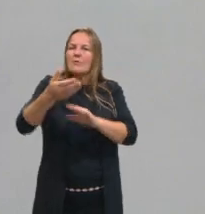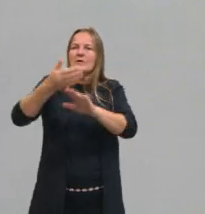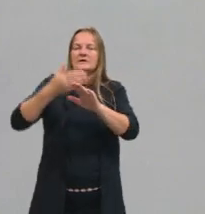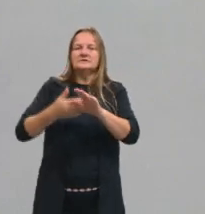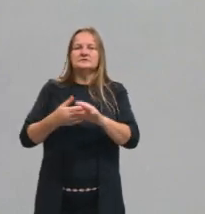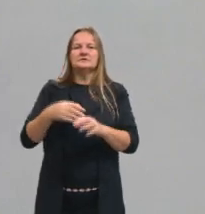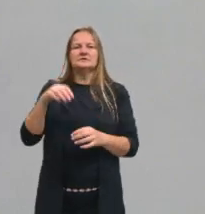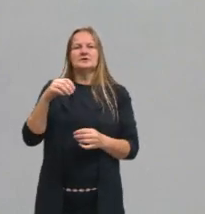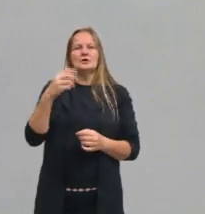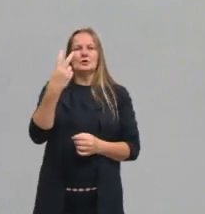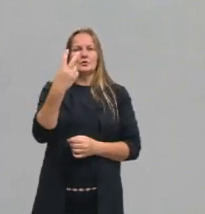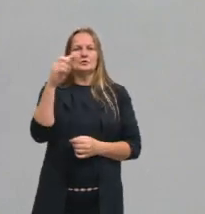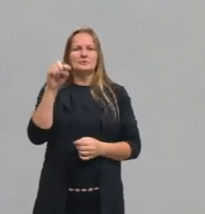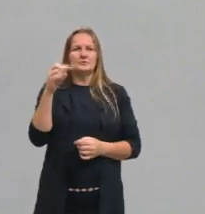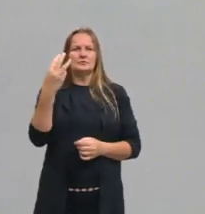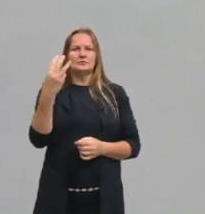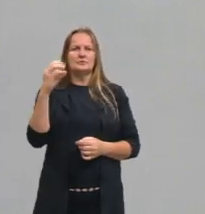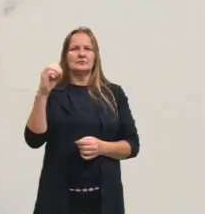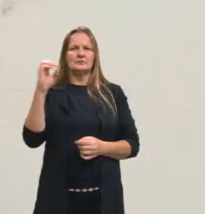2.300.